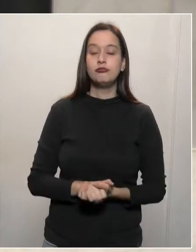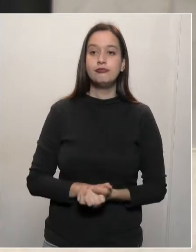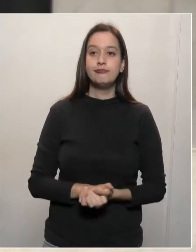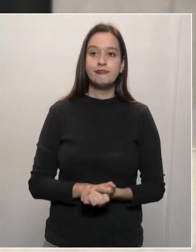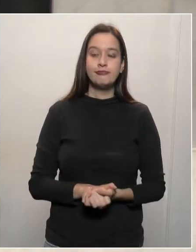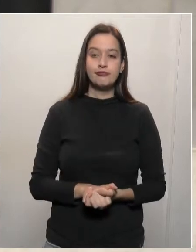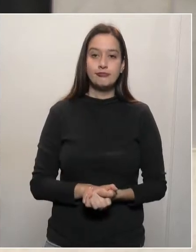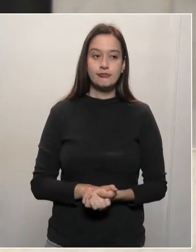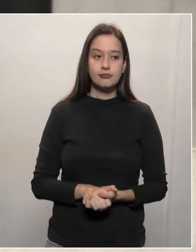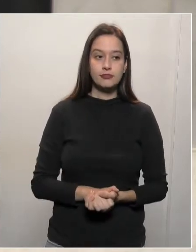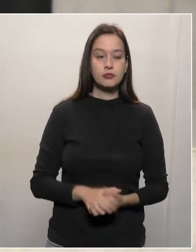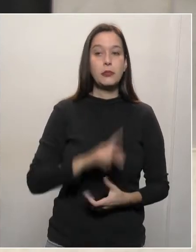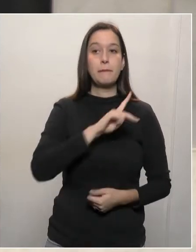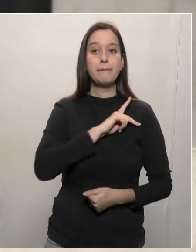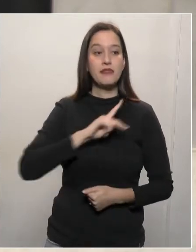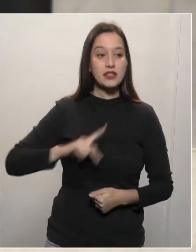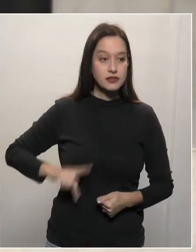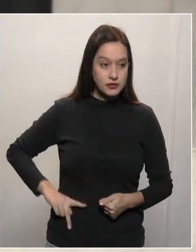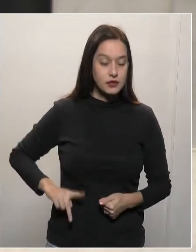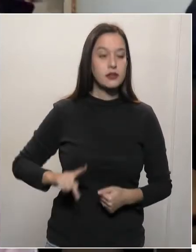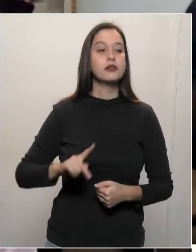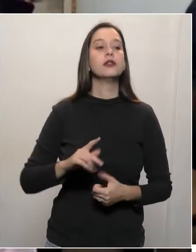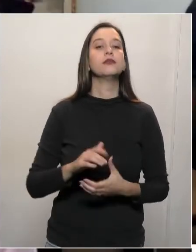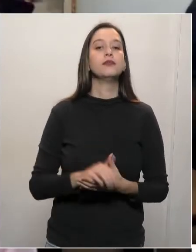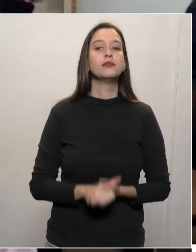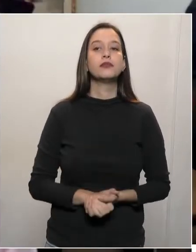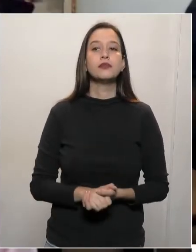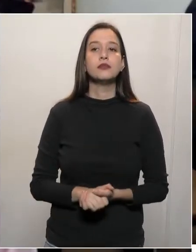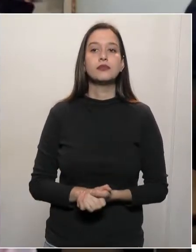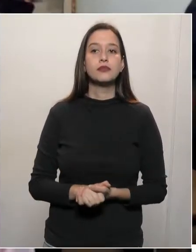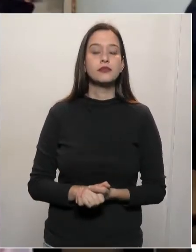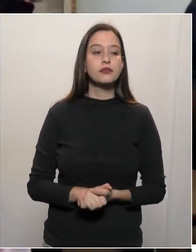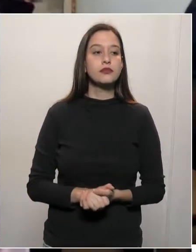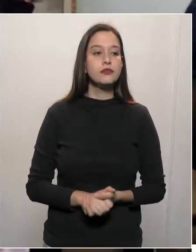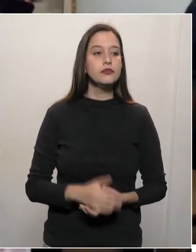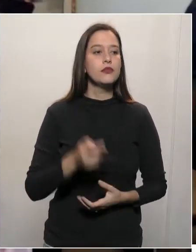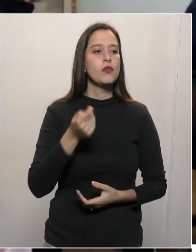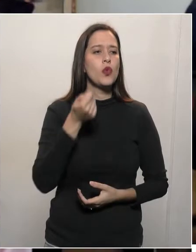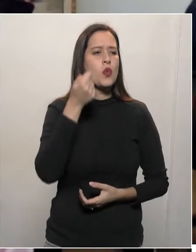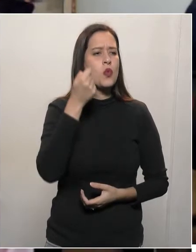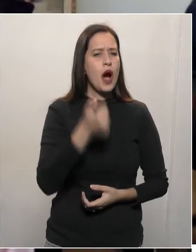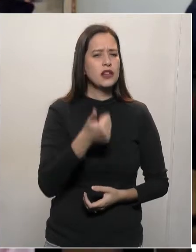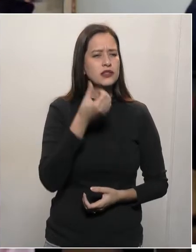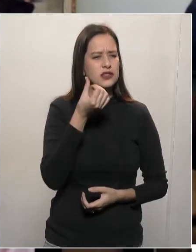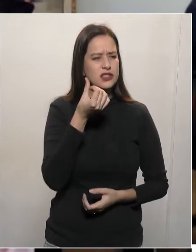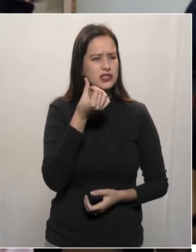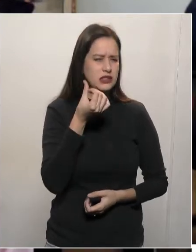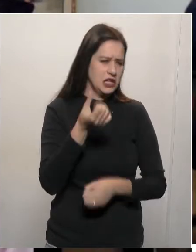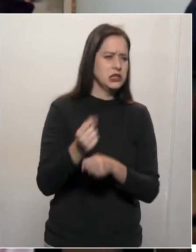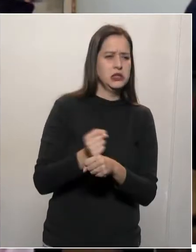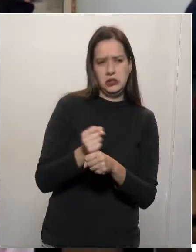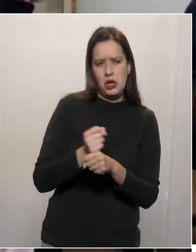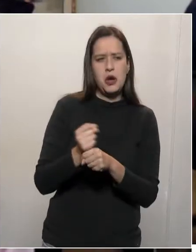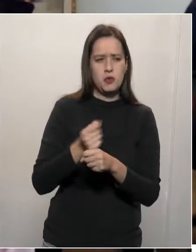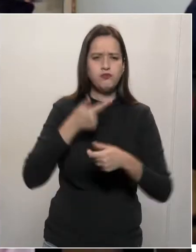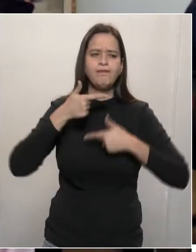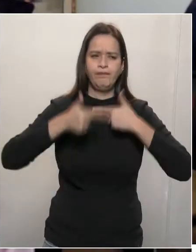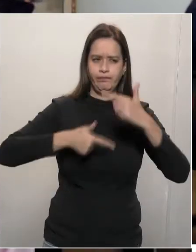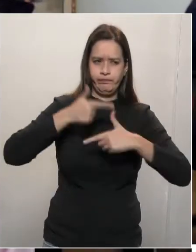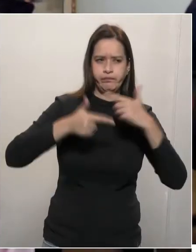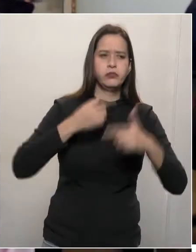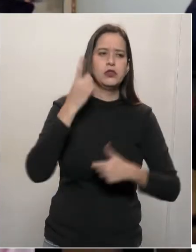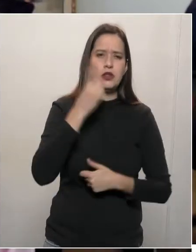Sr. Presidente, ao longo desses quase seis anos que eu estou aqui na casa, uma das questões que eu mais